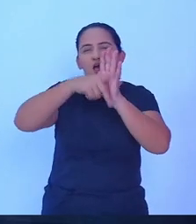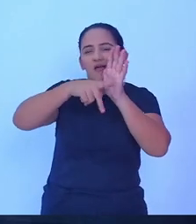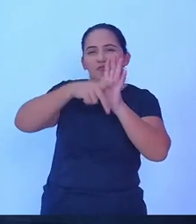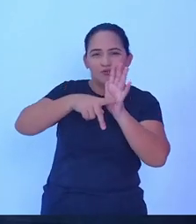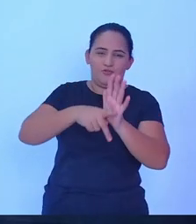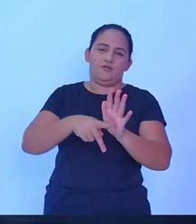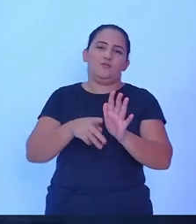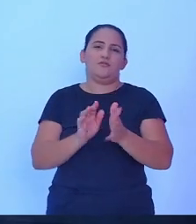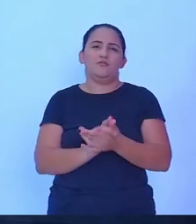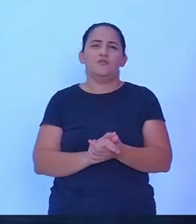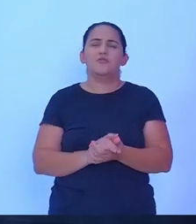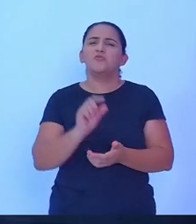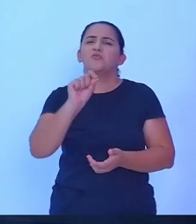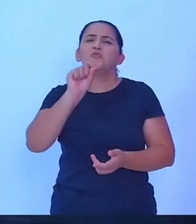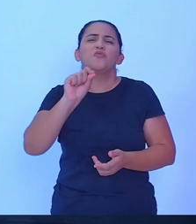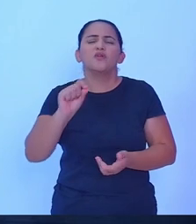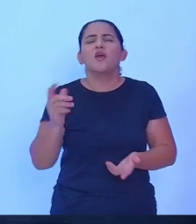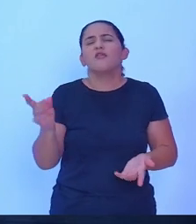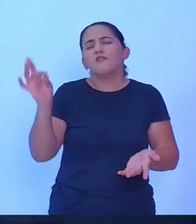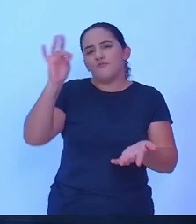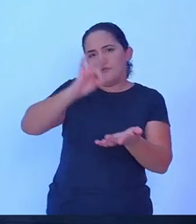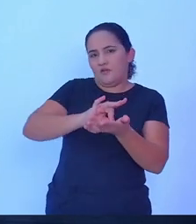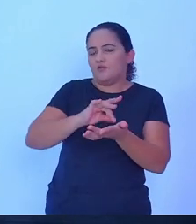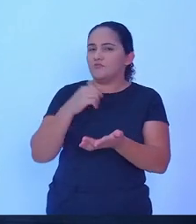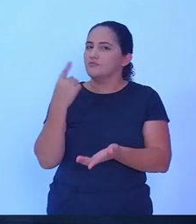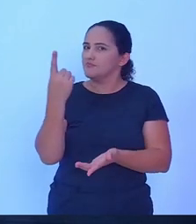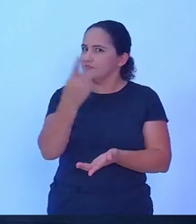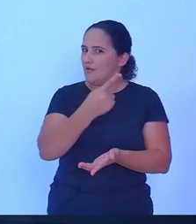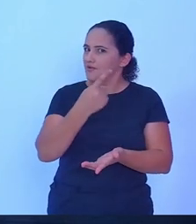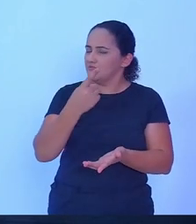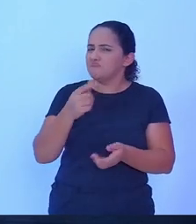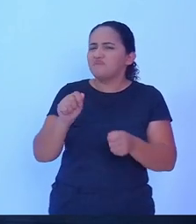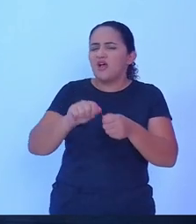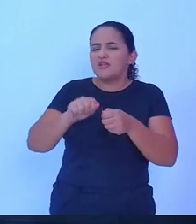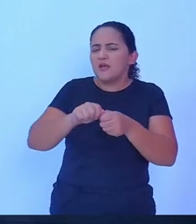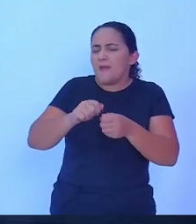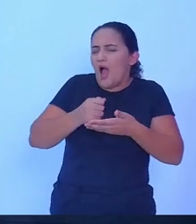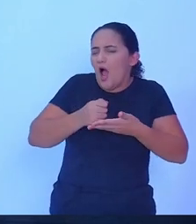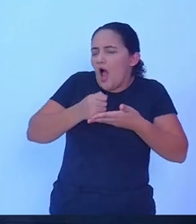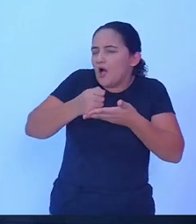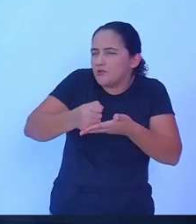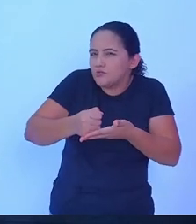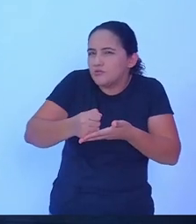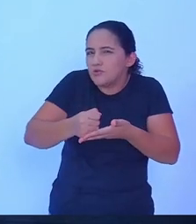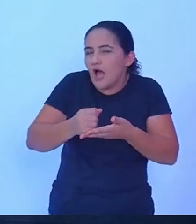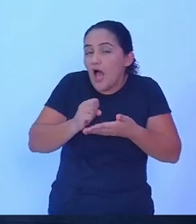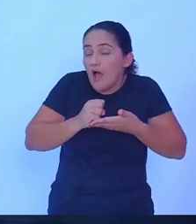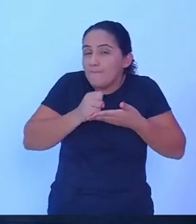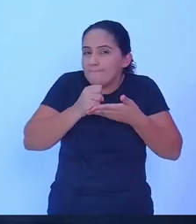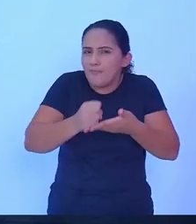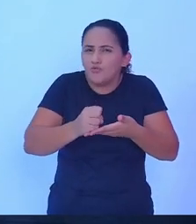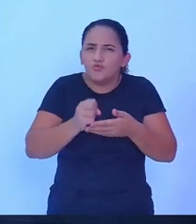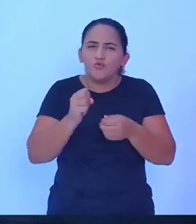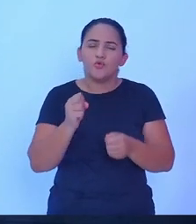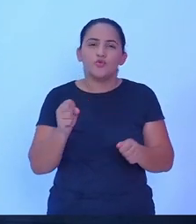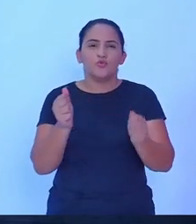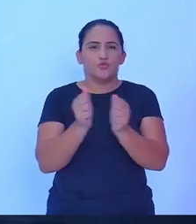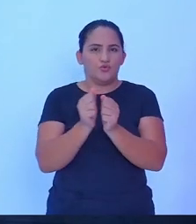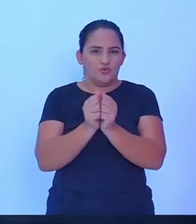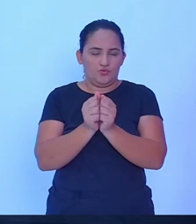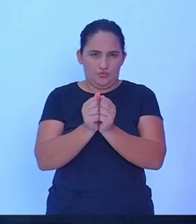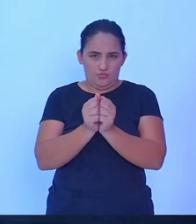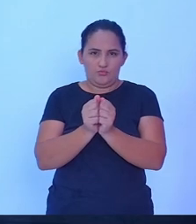e o que nós, de fato, podemos contribuir junto com o nosso candidato a prefeito, Rafael